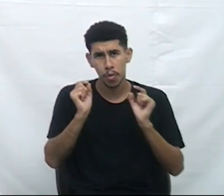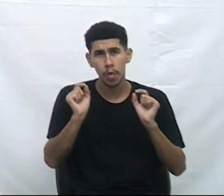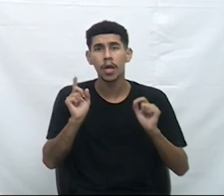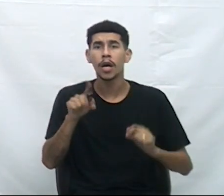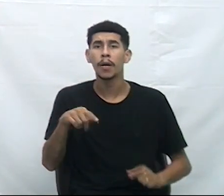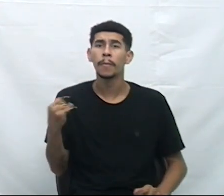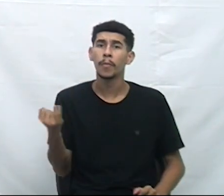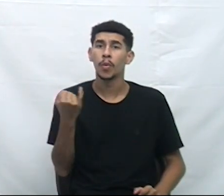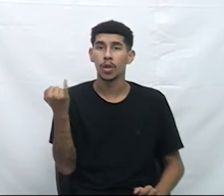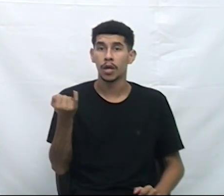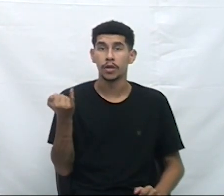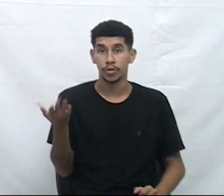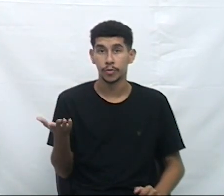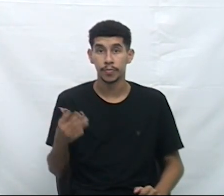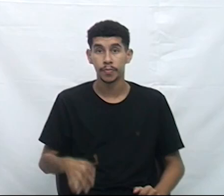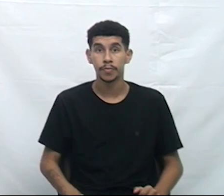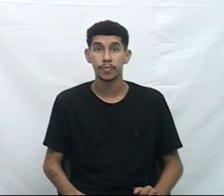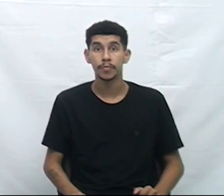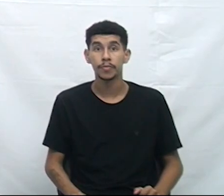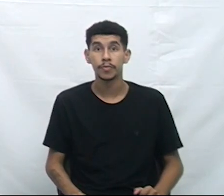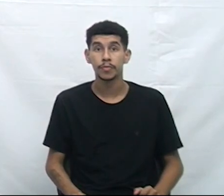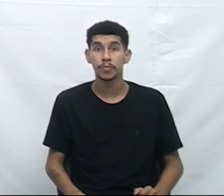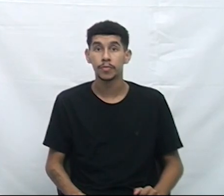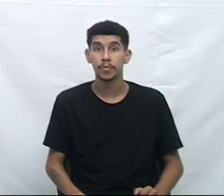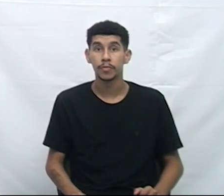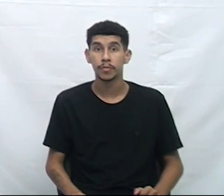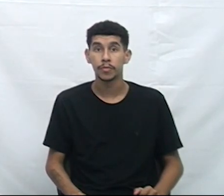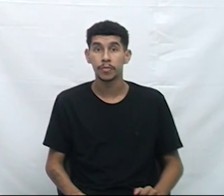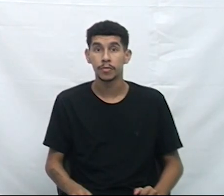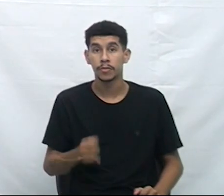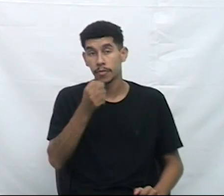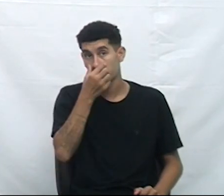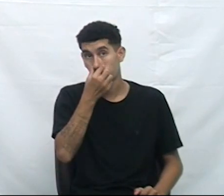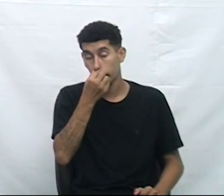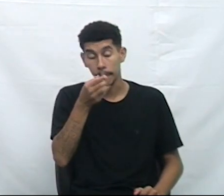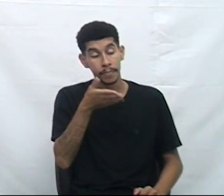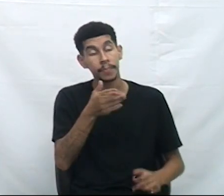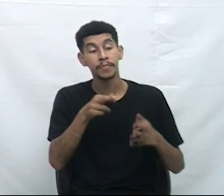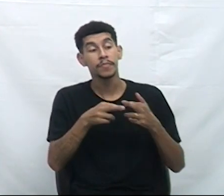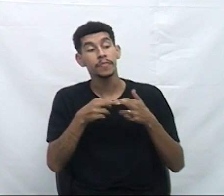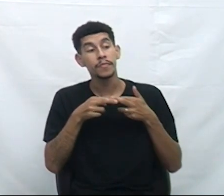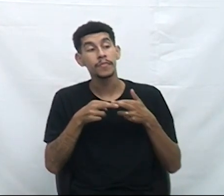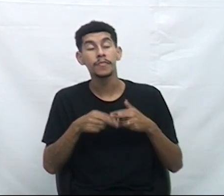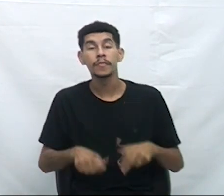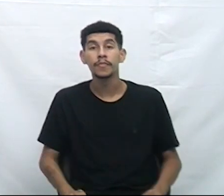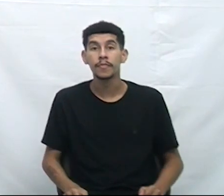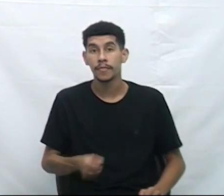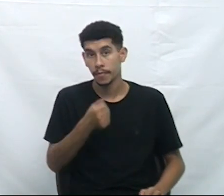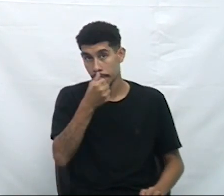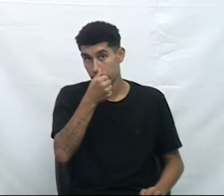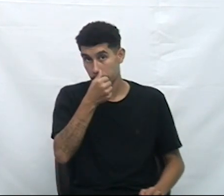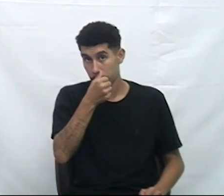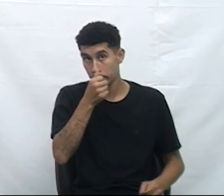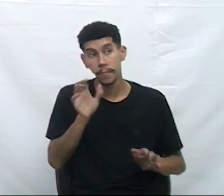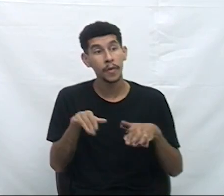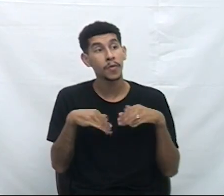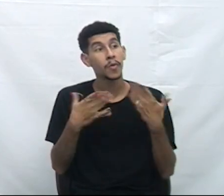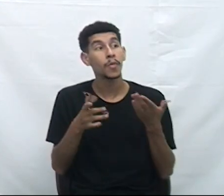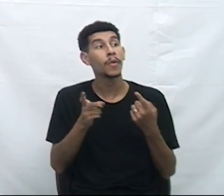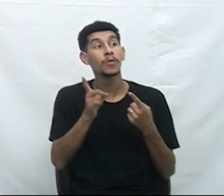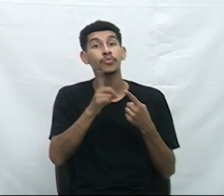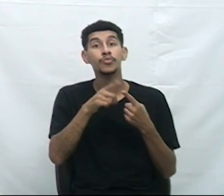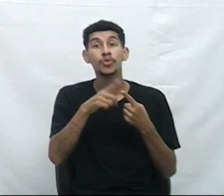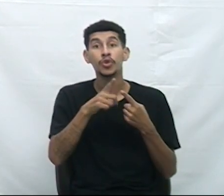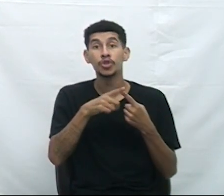importante. Peço, neste requerimento, qual o tipo de conector que está